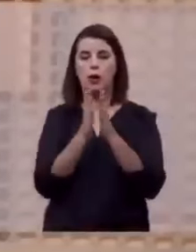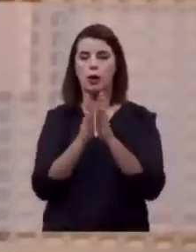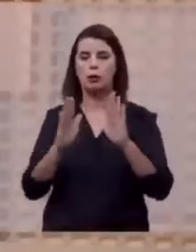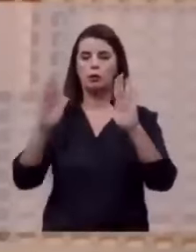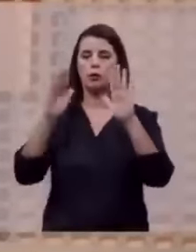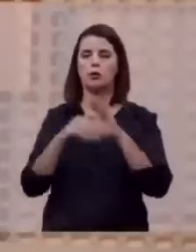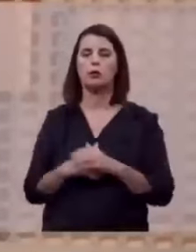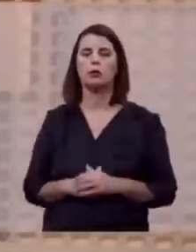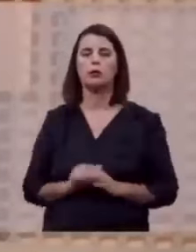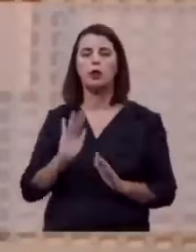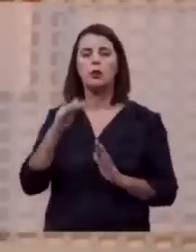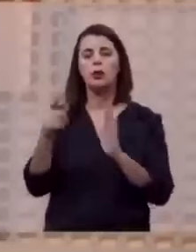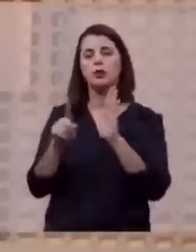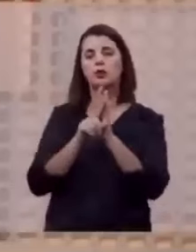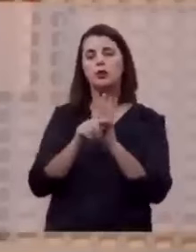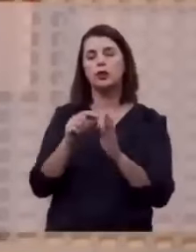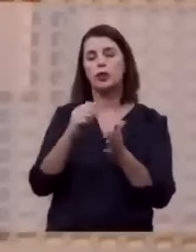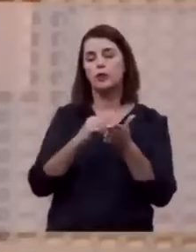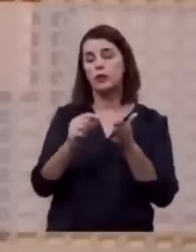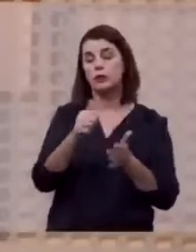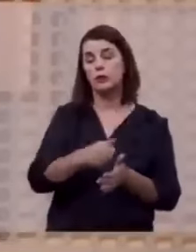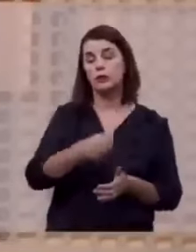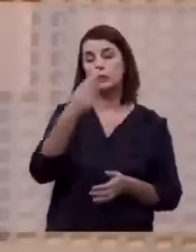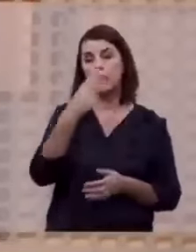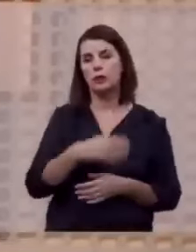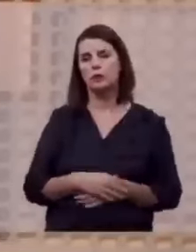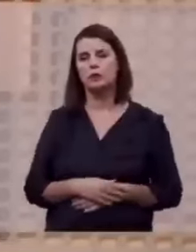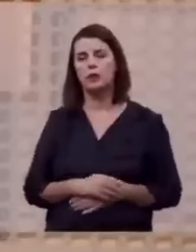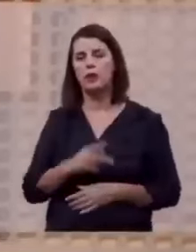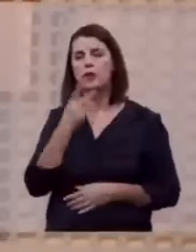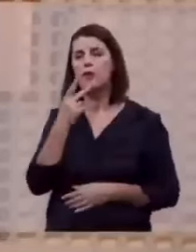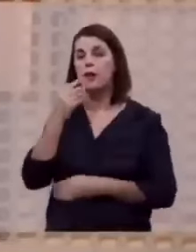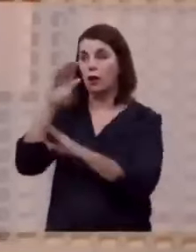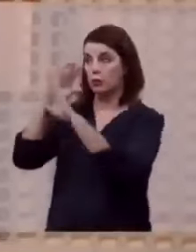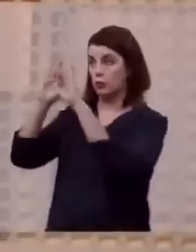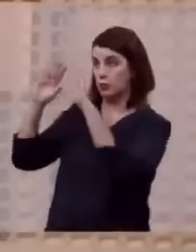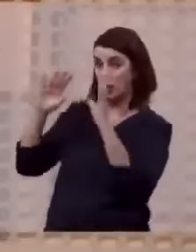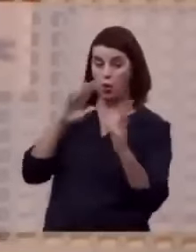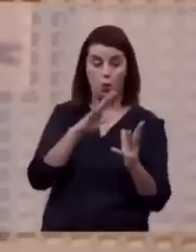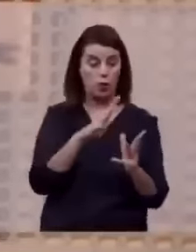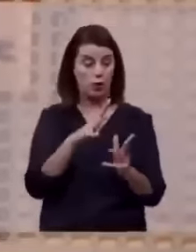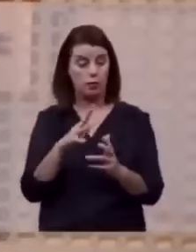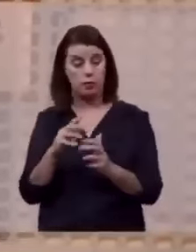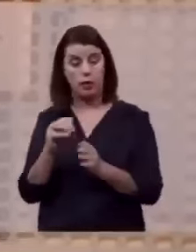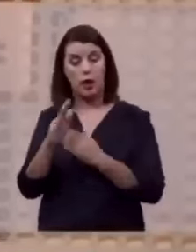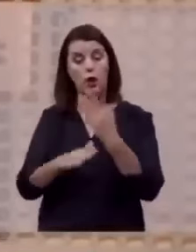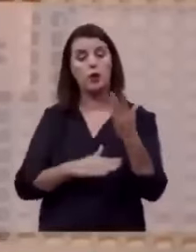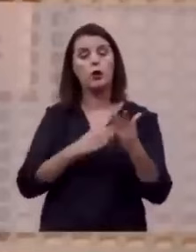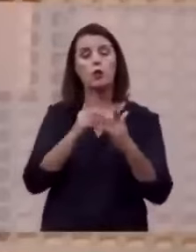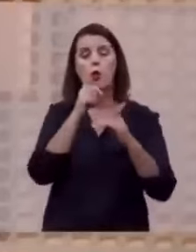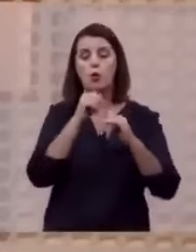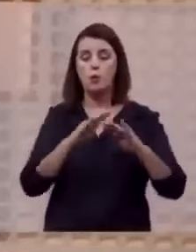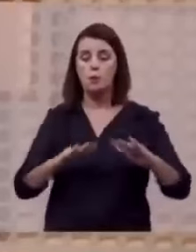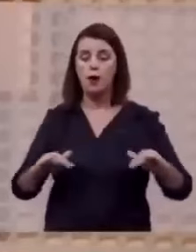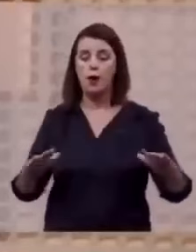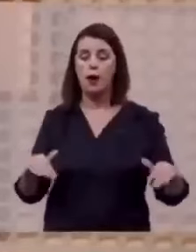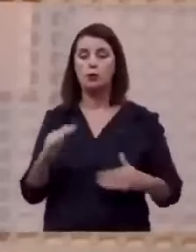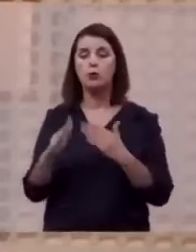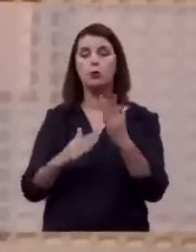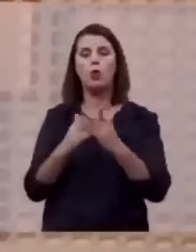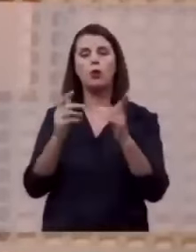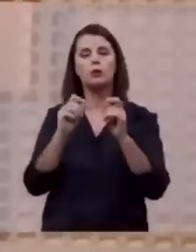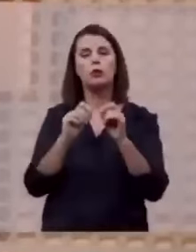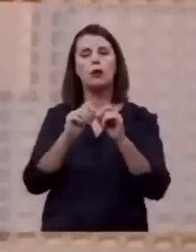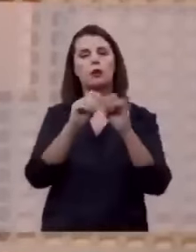adorado, quando chega no verso 13, ele diz que os céus, a terra e tudo que tem nos mares, toda